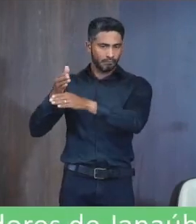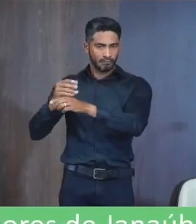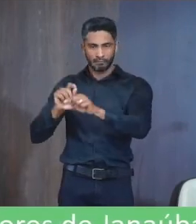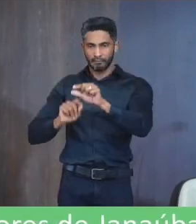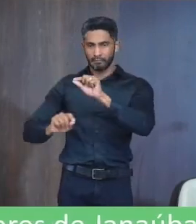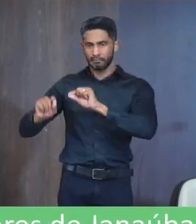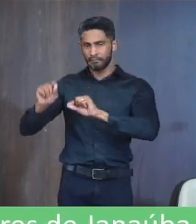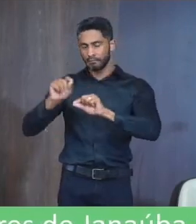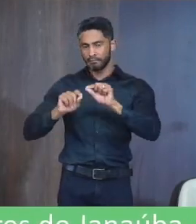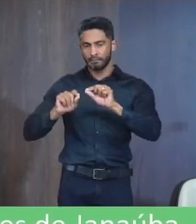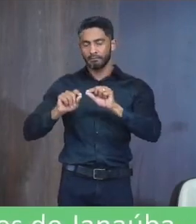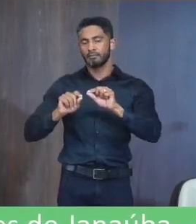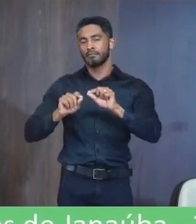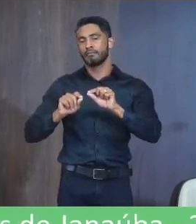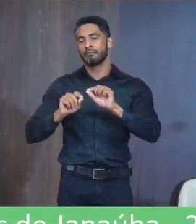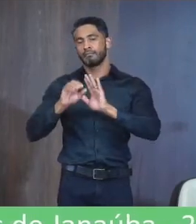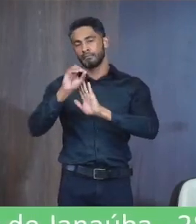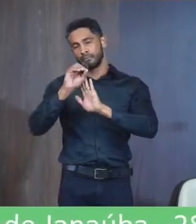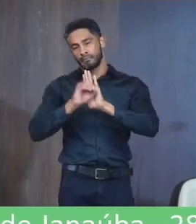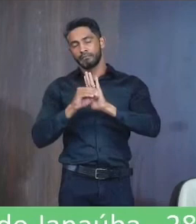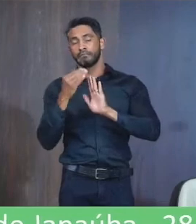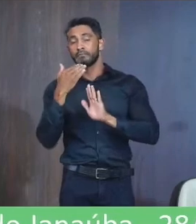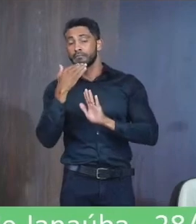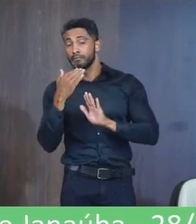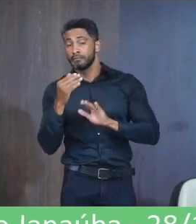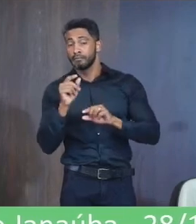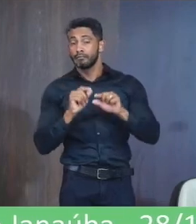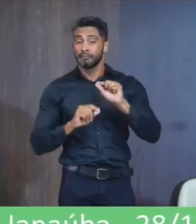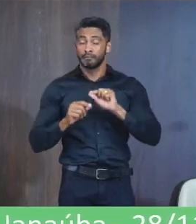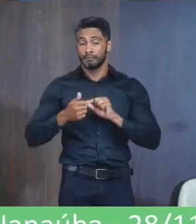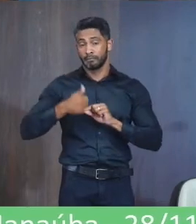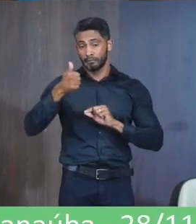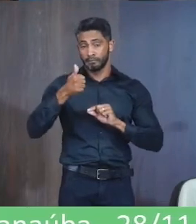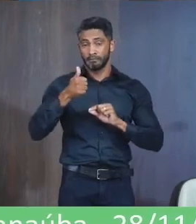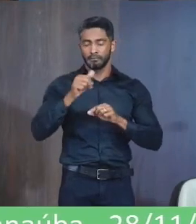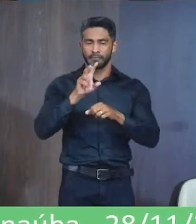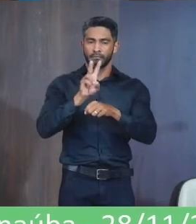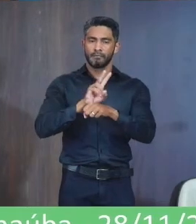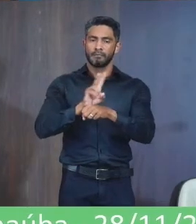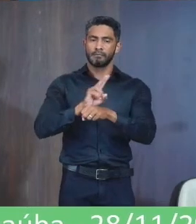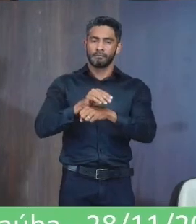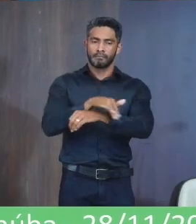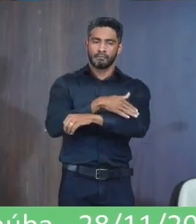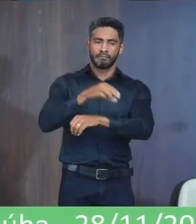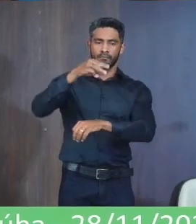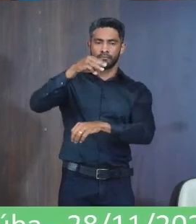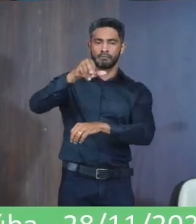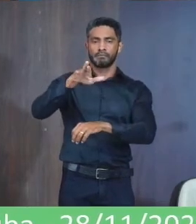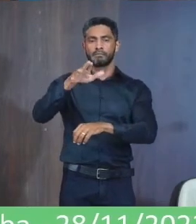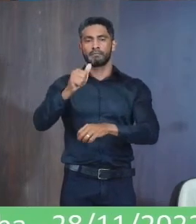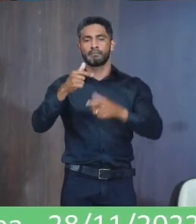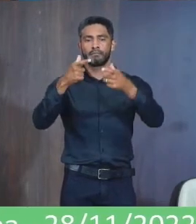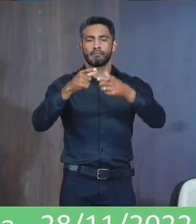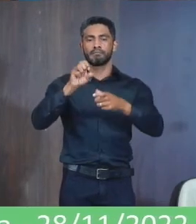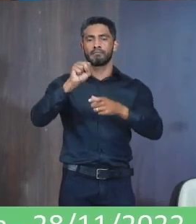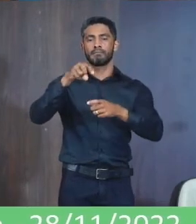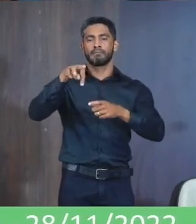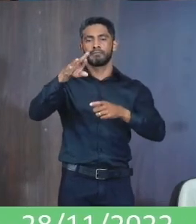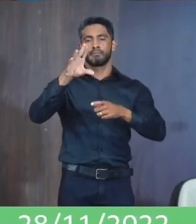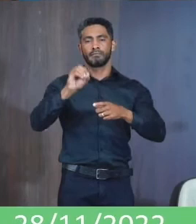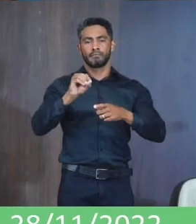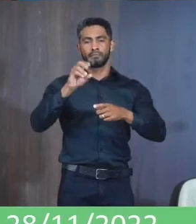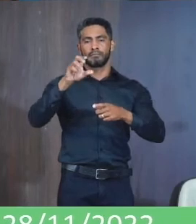Ailson Aparecido Rocha Ofício Solicitando Primeiro Fiscalização Na rua Maria Clara Localizada No bairro Santo Antônio